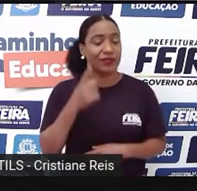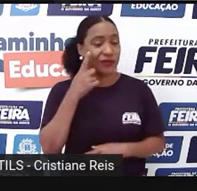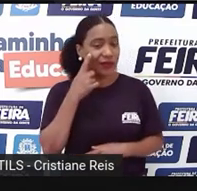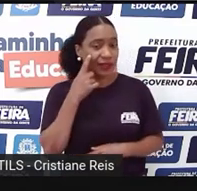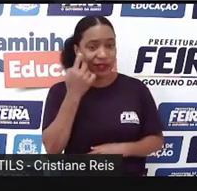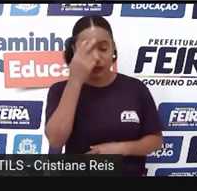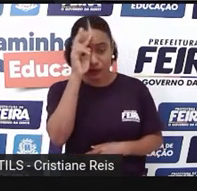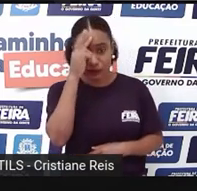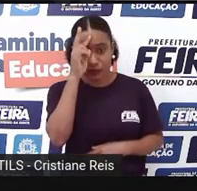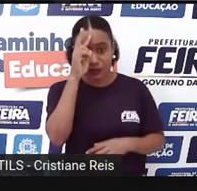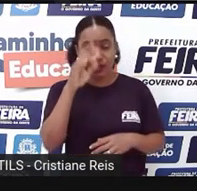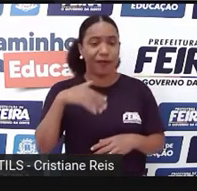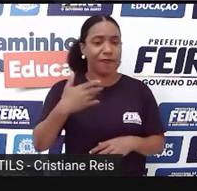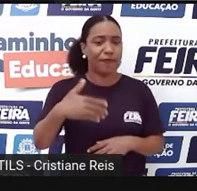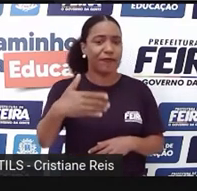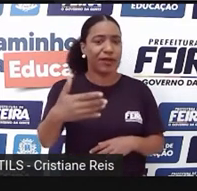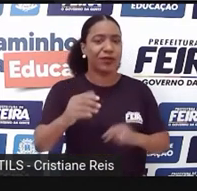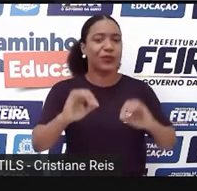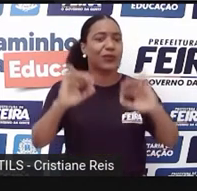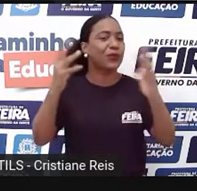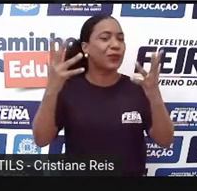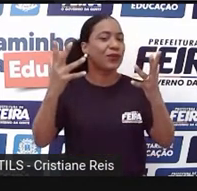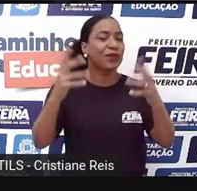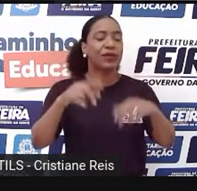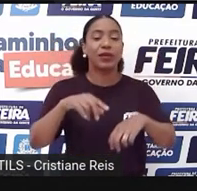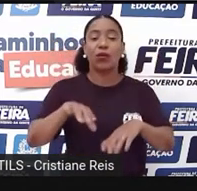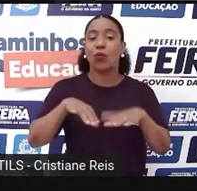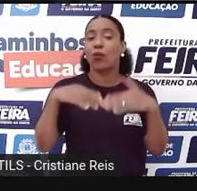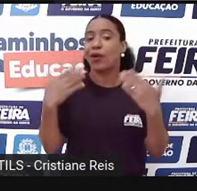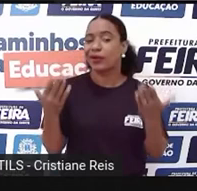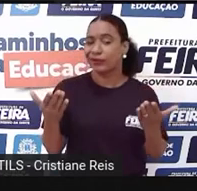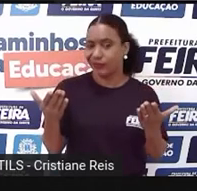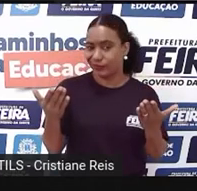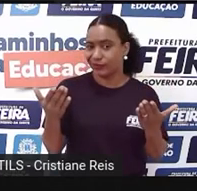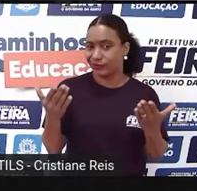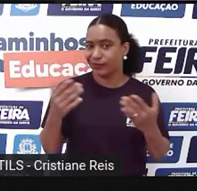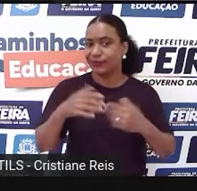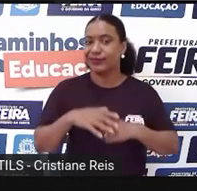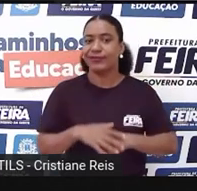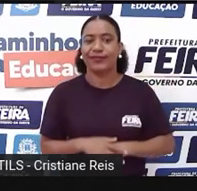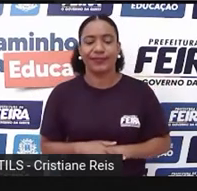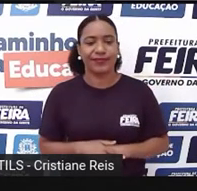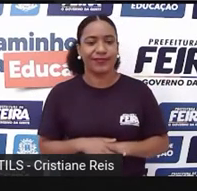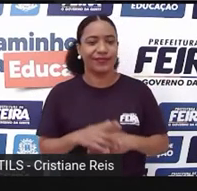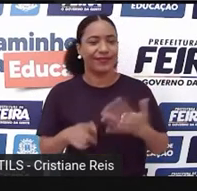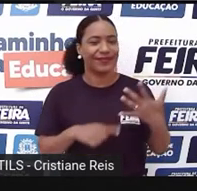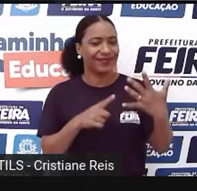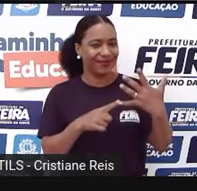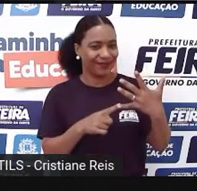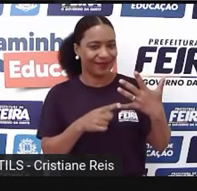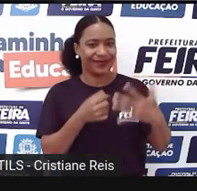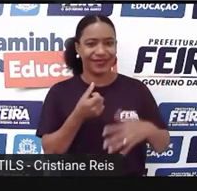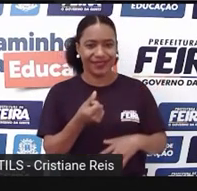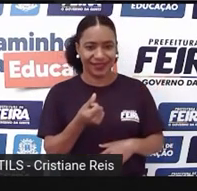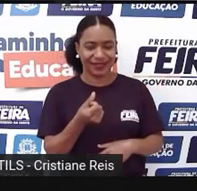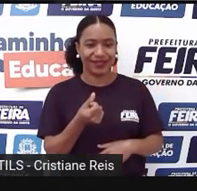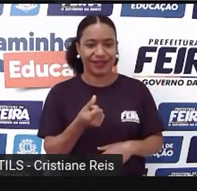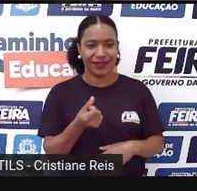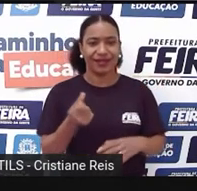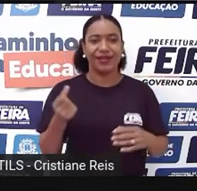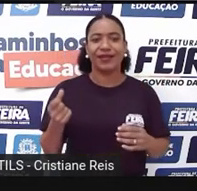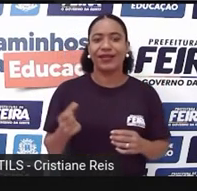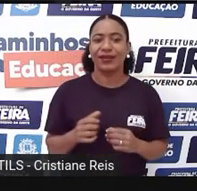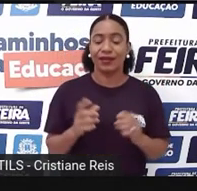story Going to happen Quando a história Vai acontecer Conflict What is the most Important event